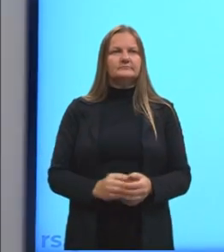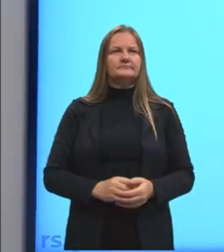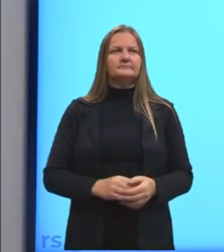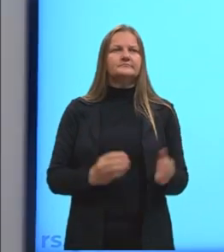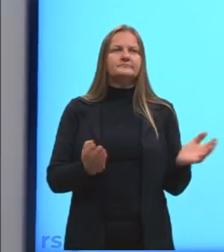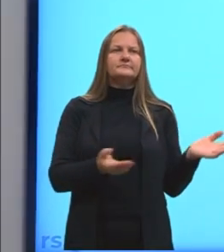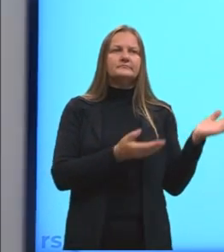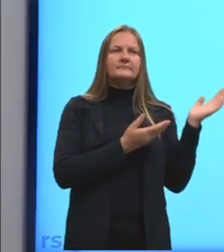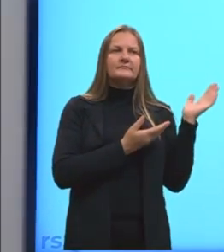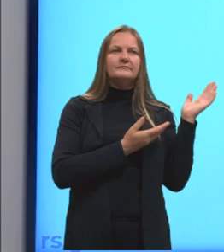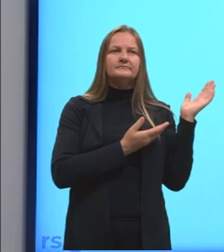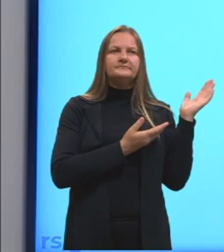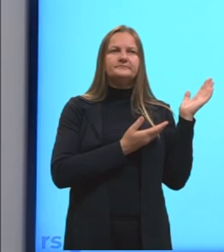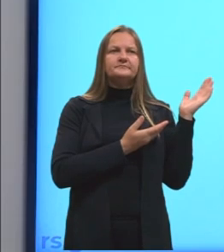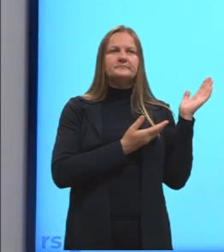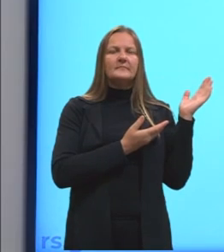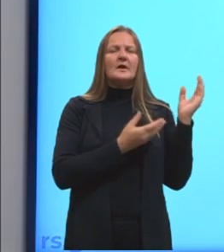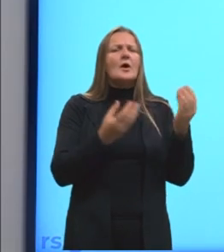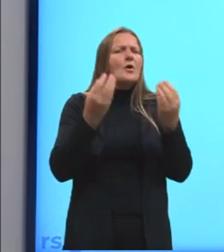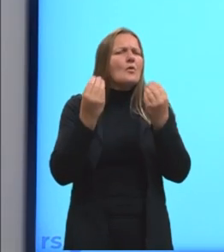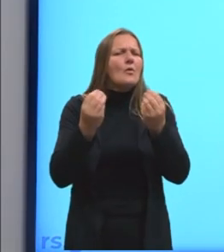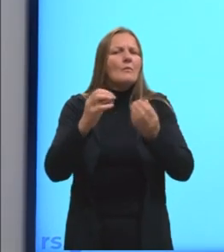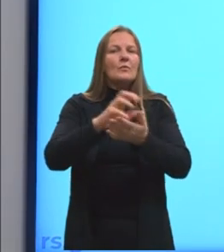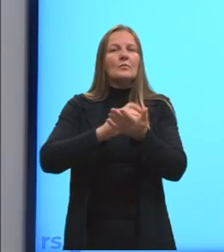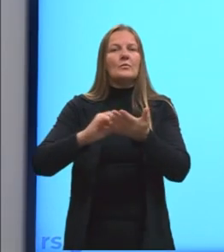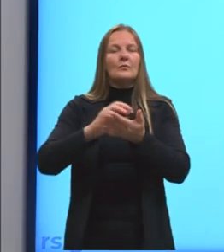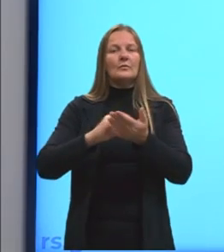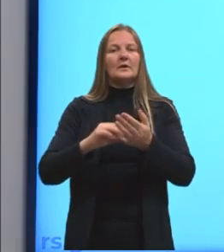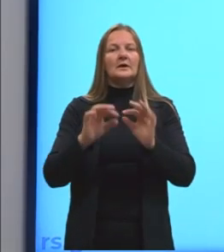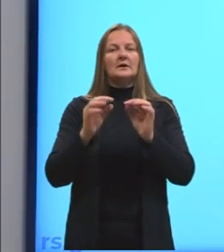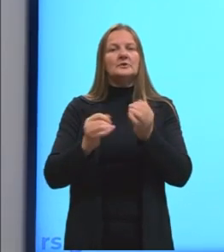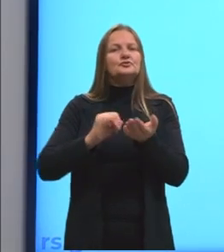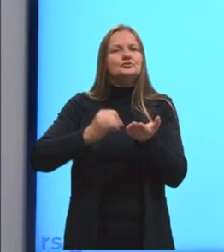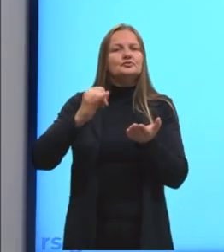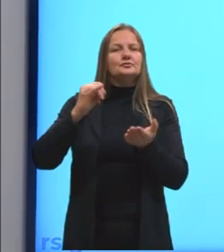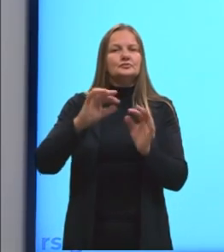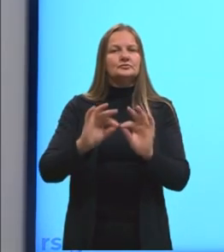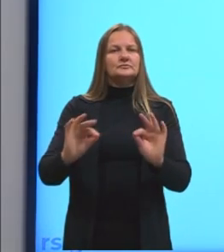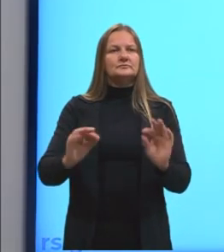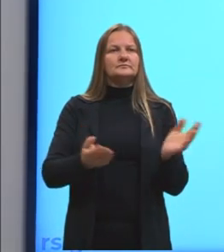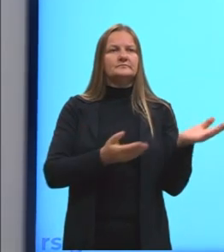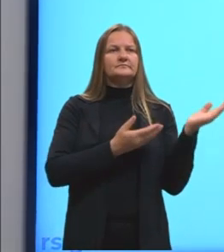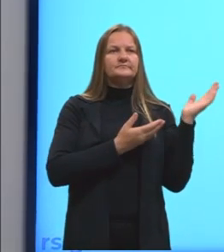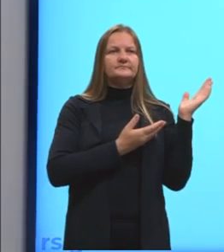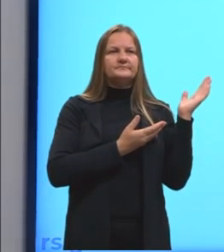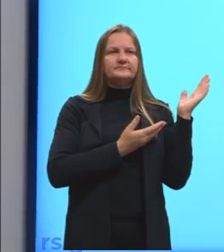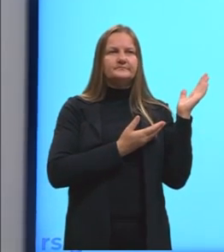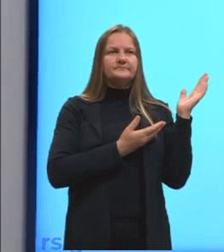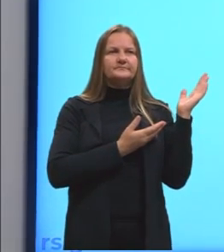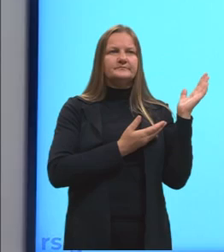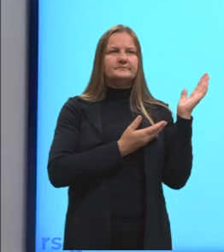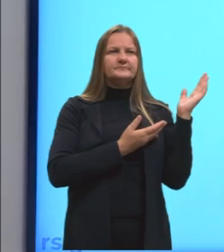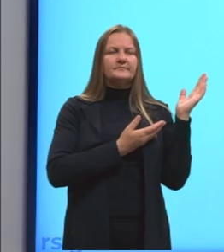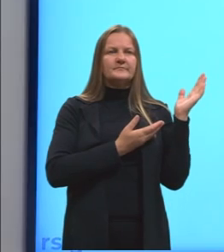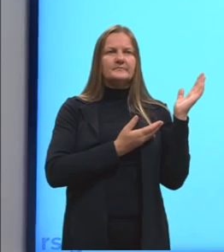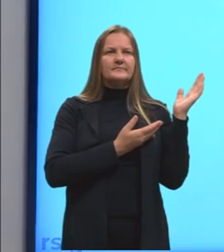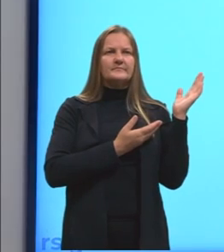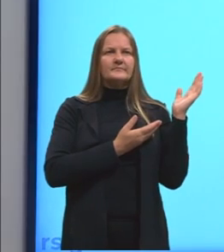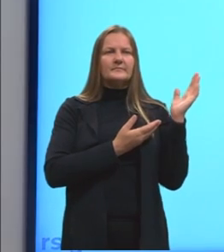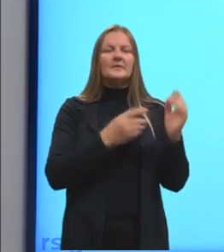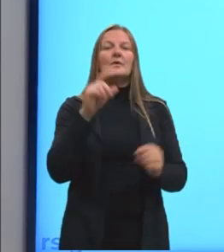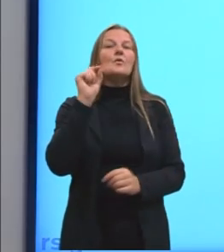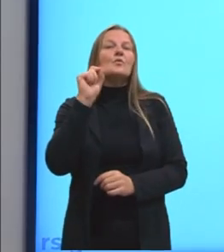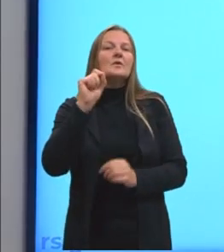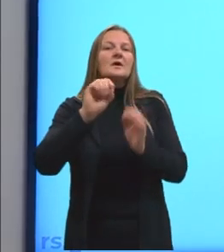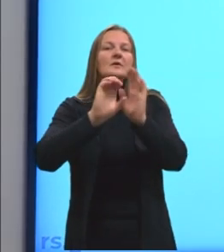Então, eu trouxe aqui, né? Como calcular juros simples? Aqui nessa imagem, nós temos ali, primeiro, o que é